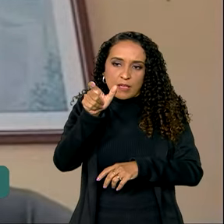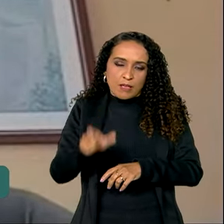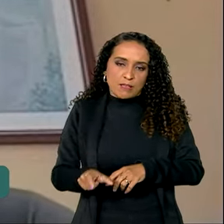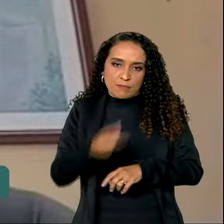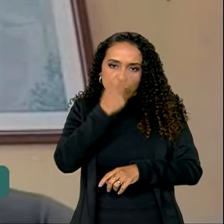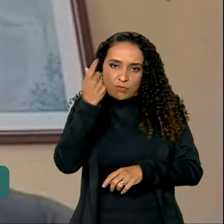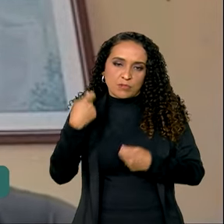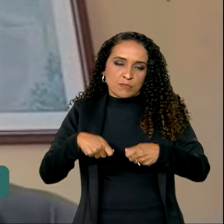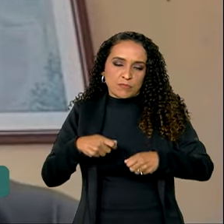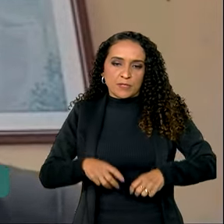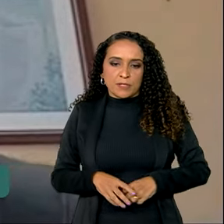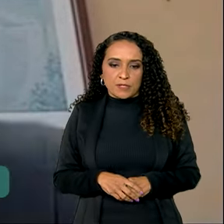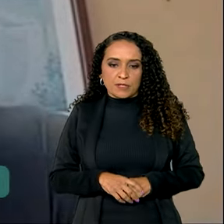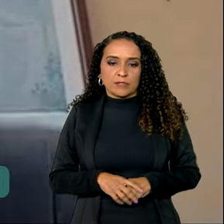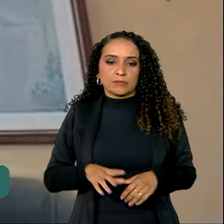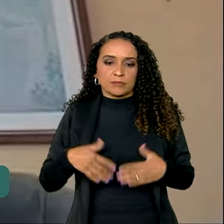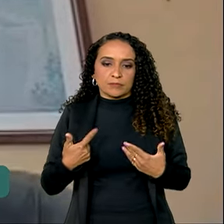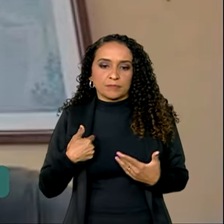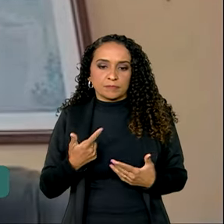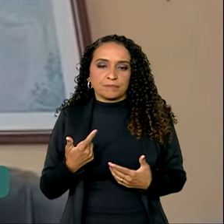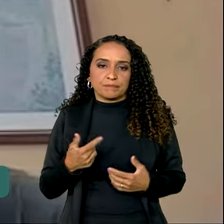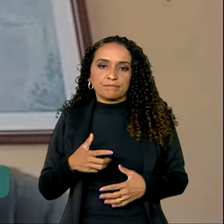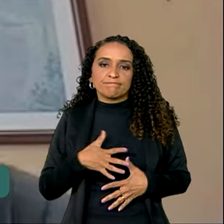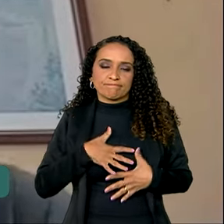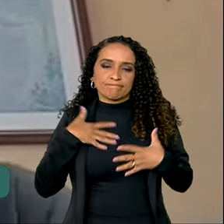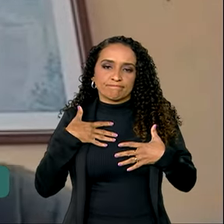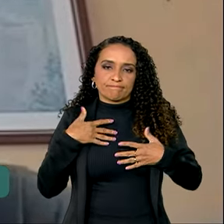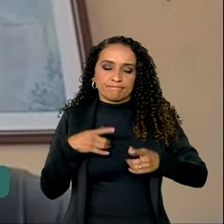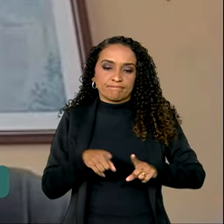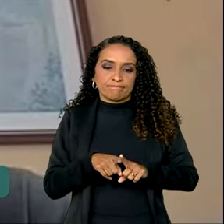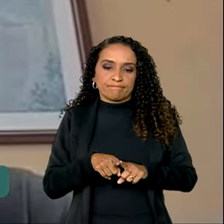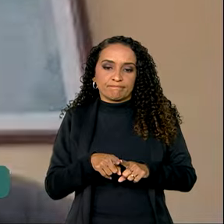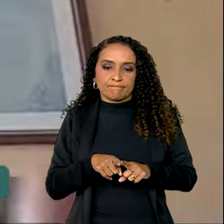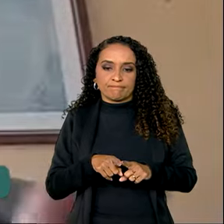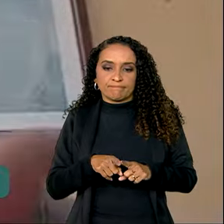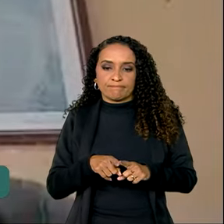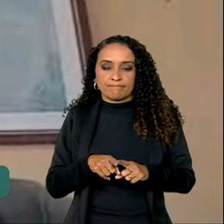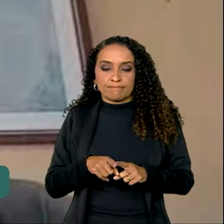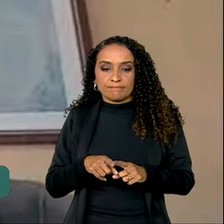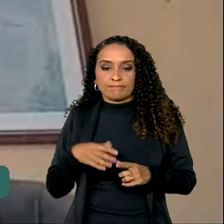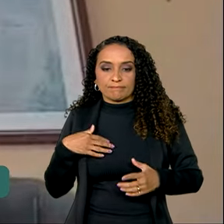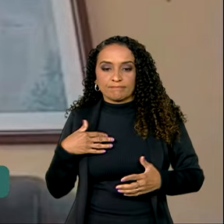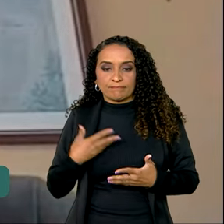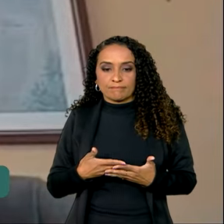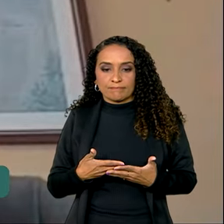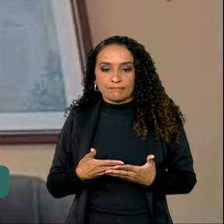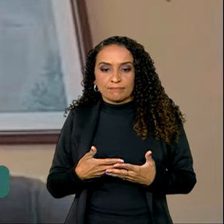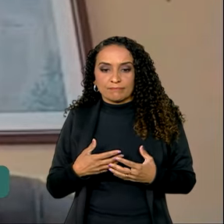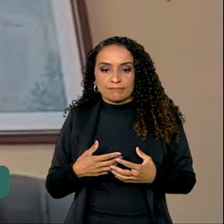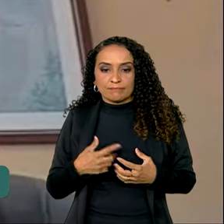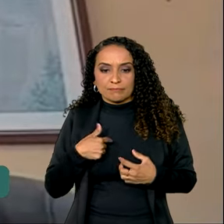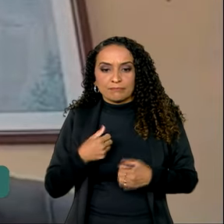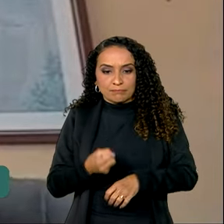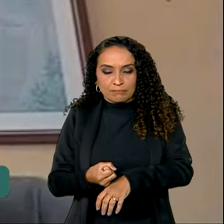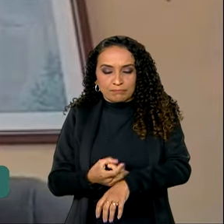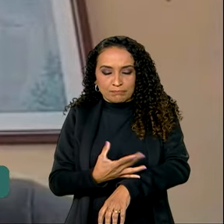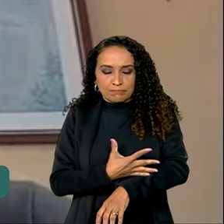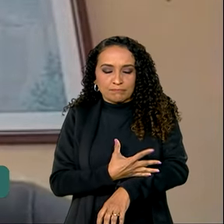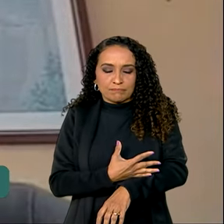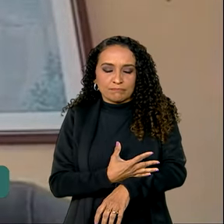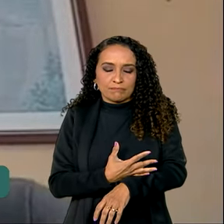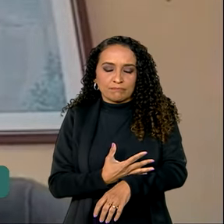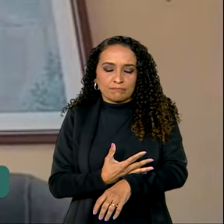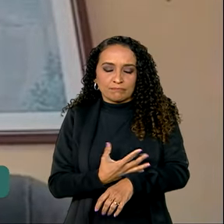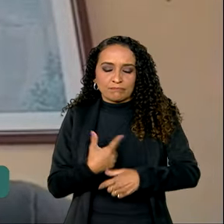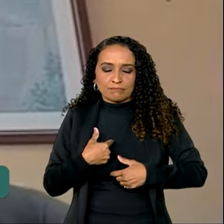precisa. Então, é muito satisfatório a gente até me emociona um pouco